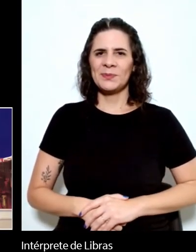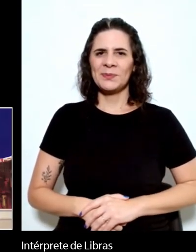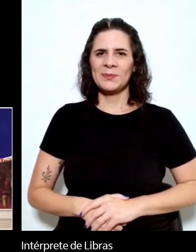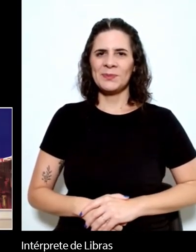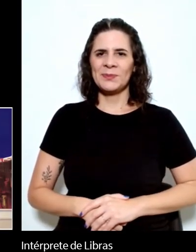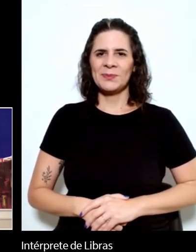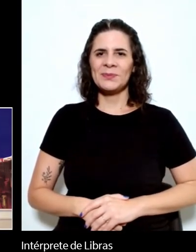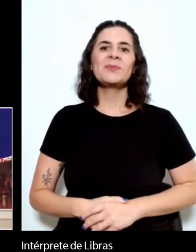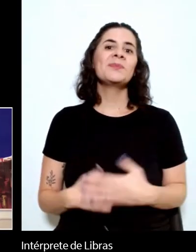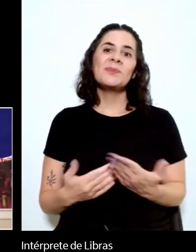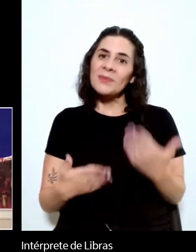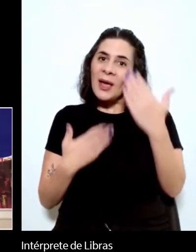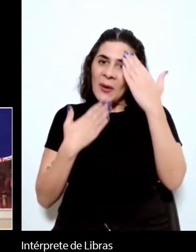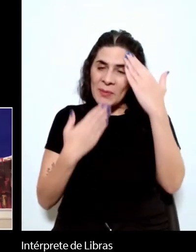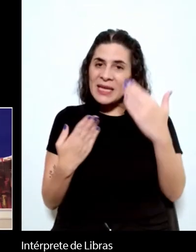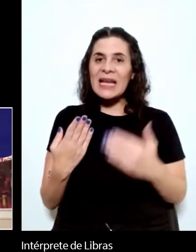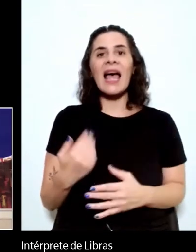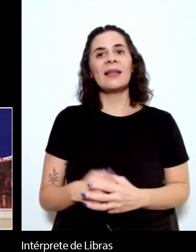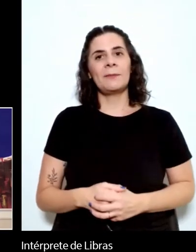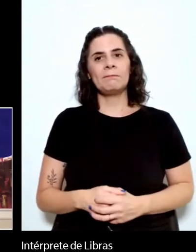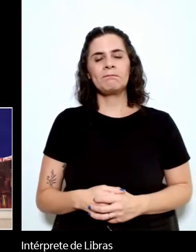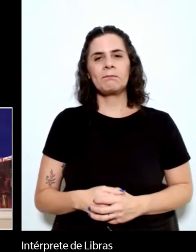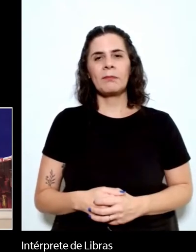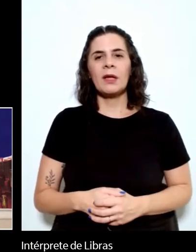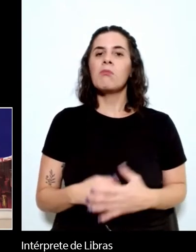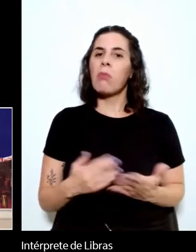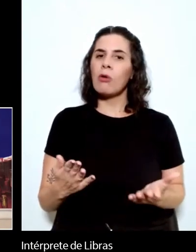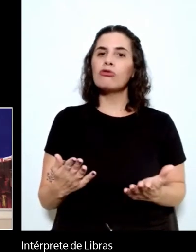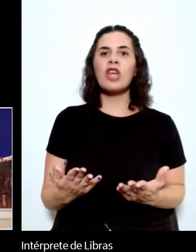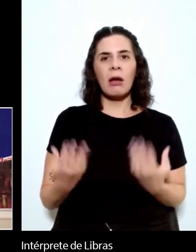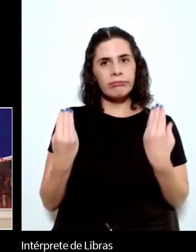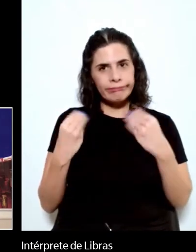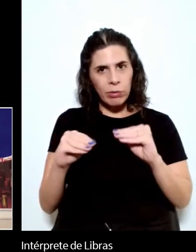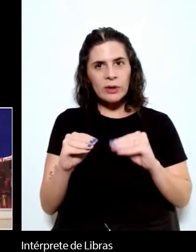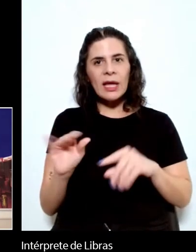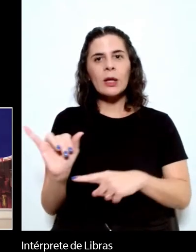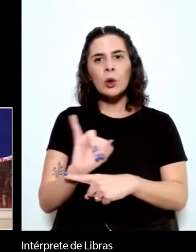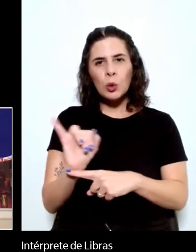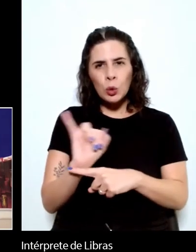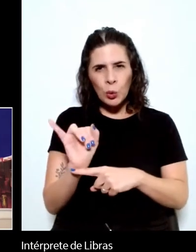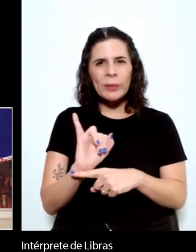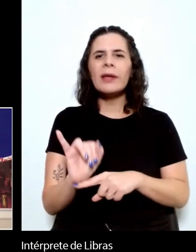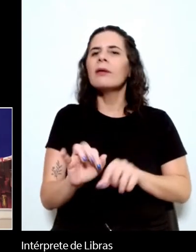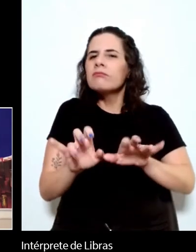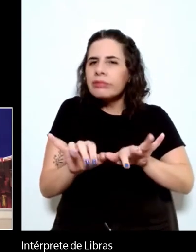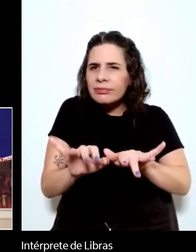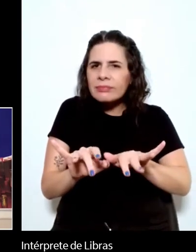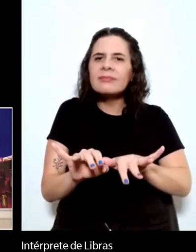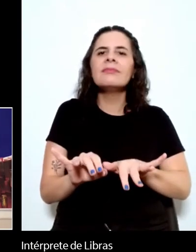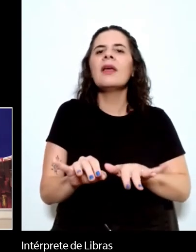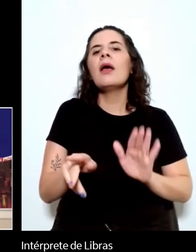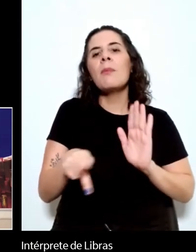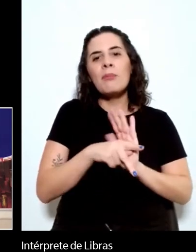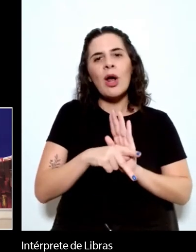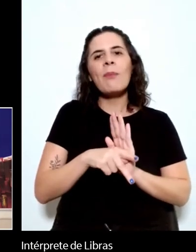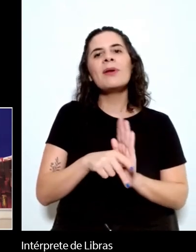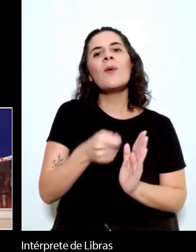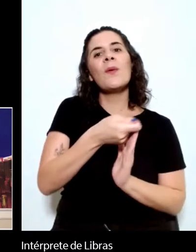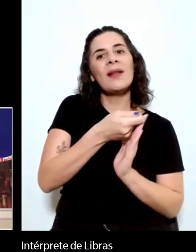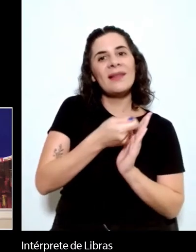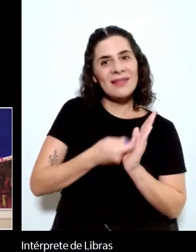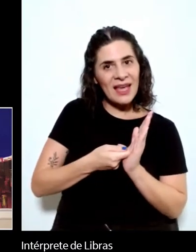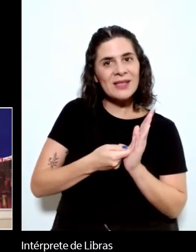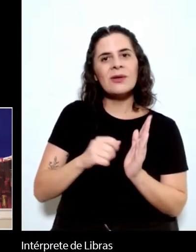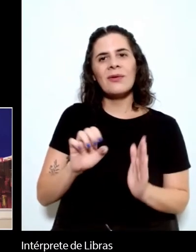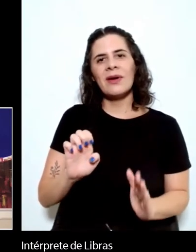Obrigado David Jackson Ana Cláudia eu já coloquei à disposição de todos no Youtube o Insight do Earl Fitz o link para